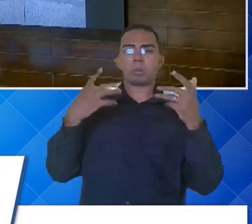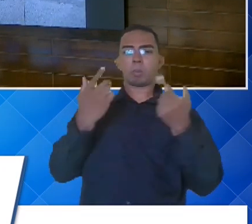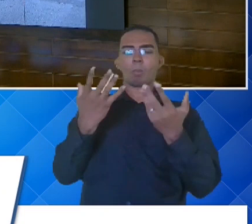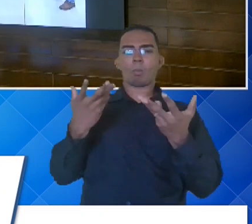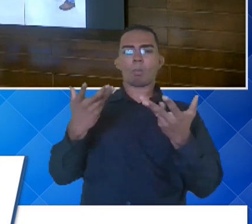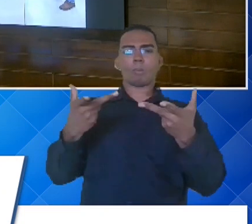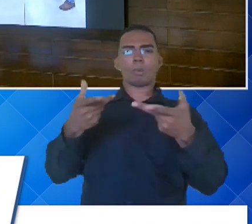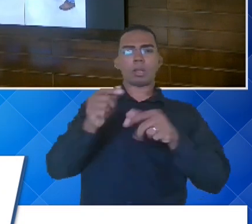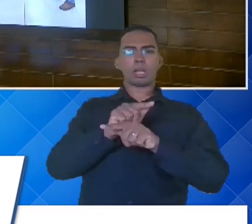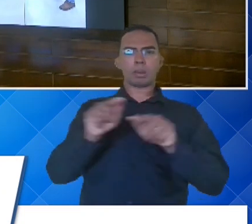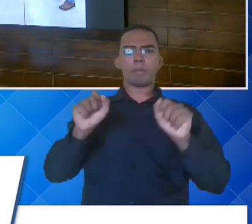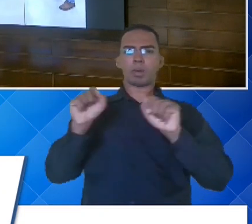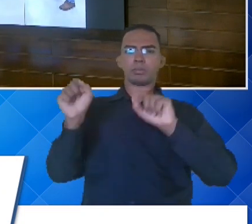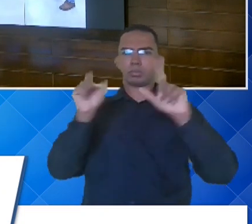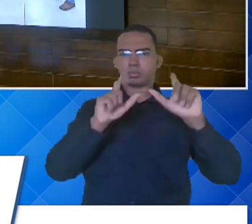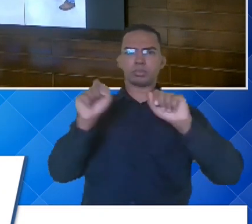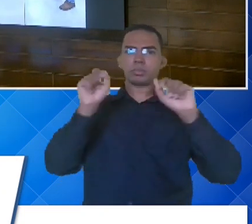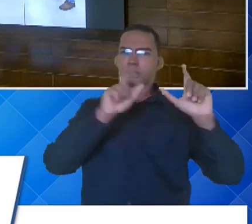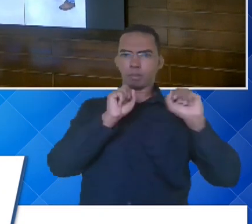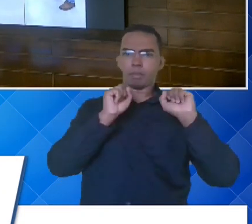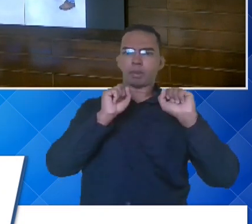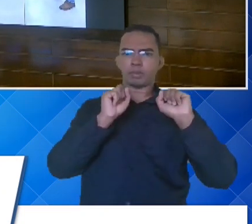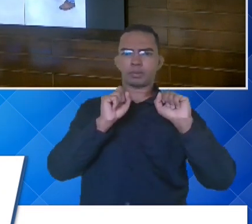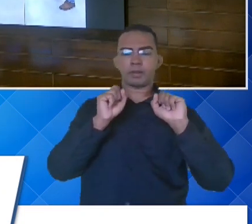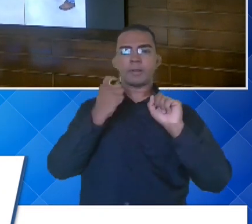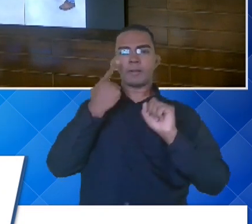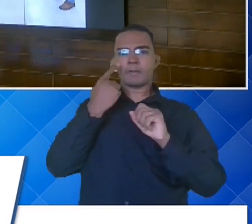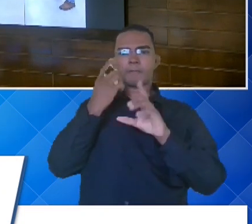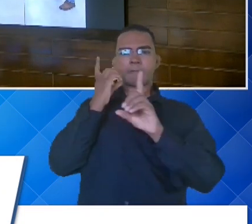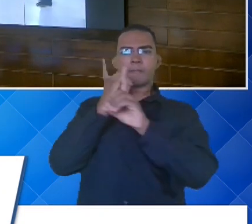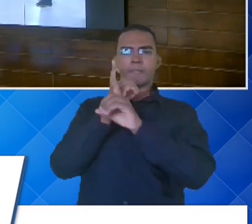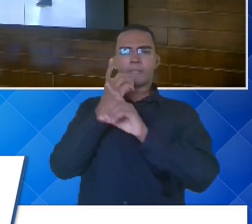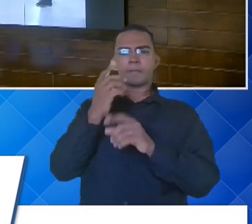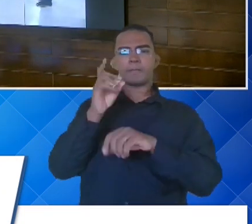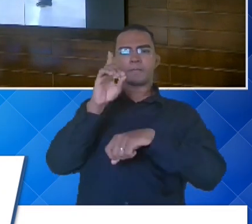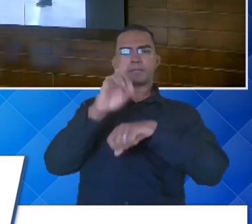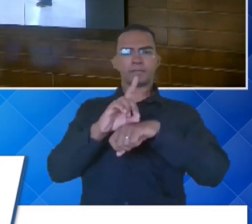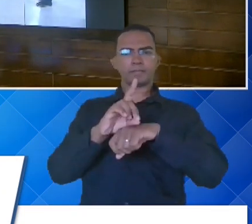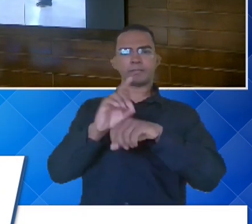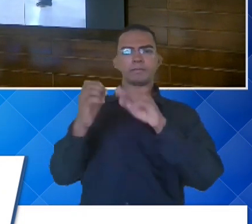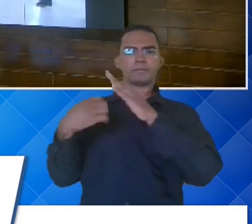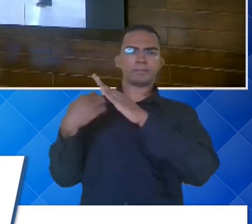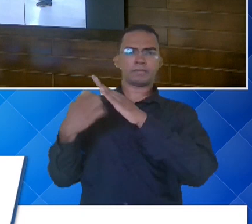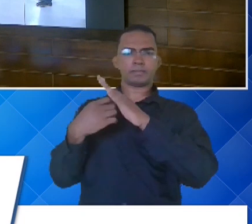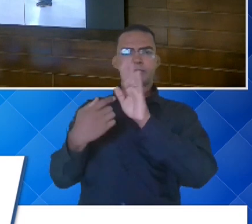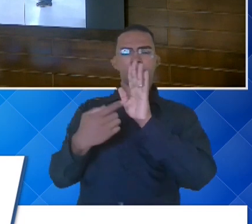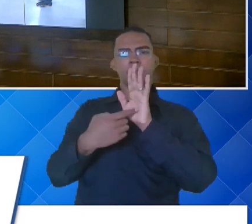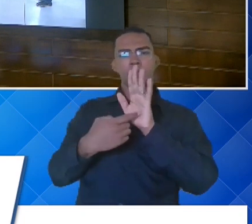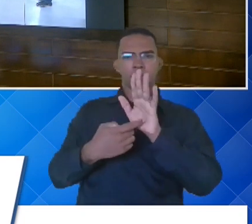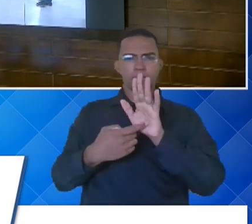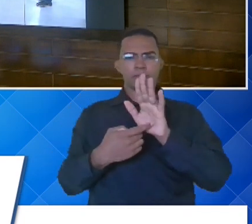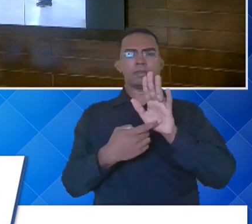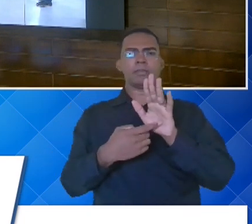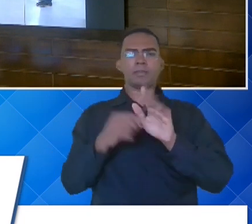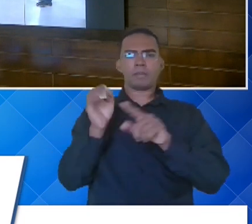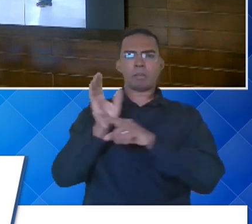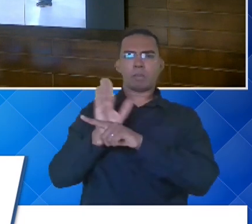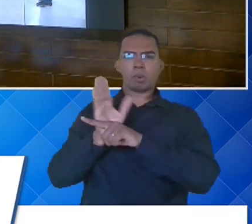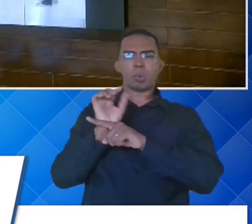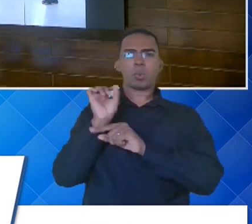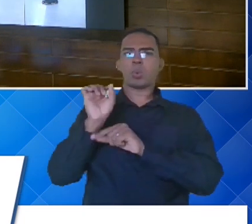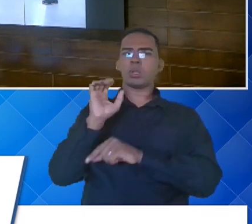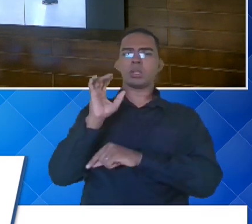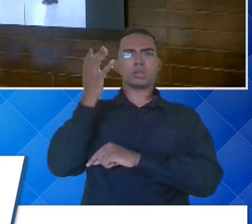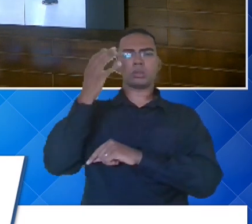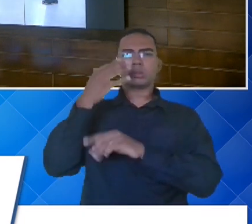Por favor, pode ir passando, Tales. Aí nós fomos recebidos pelos diretores da empresa, que apresentou um vídeo do que acontece na